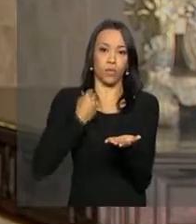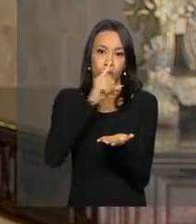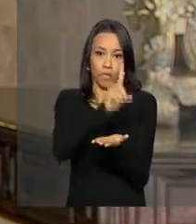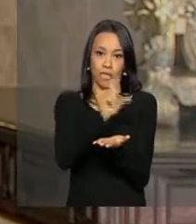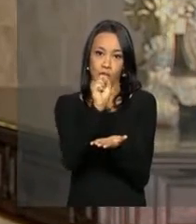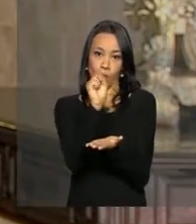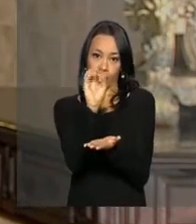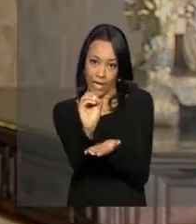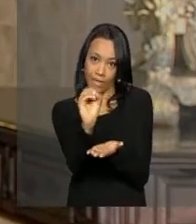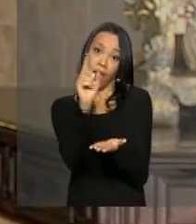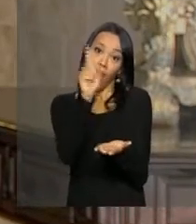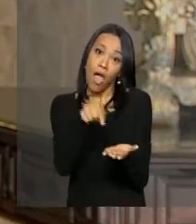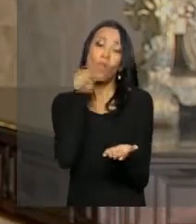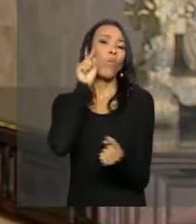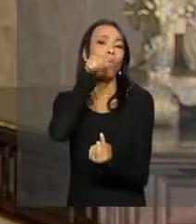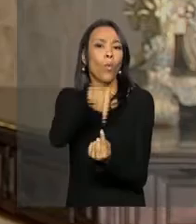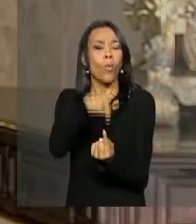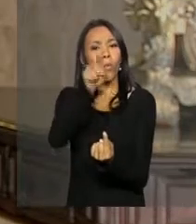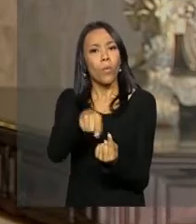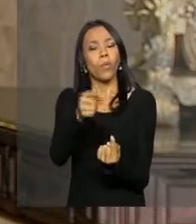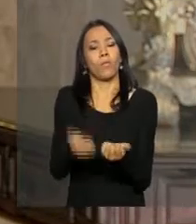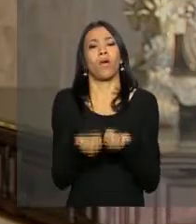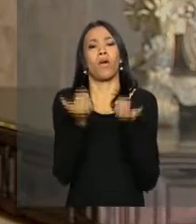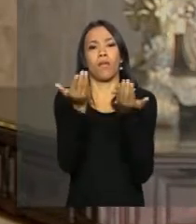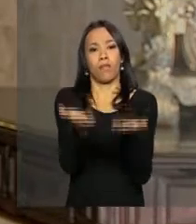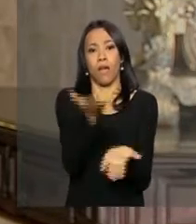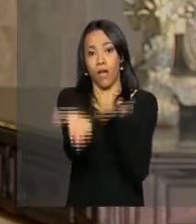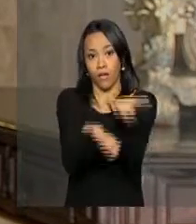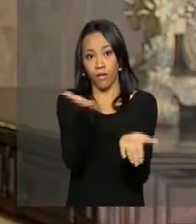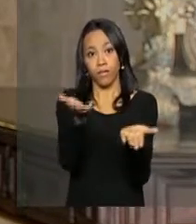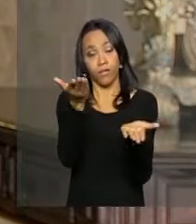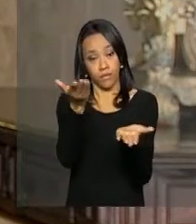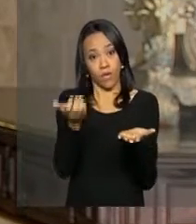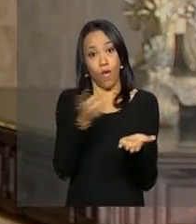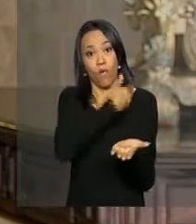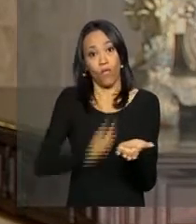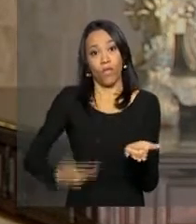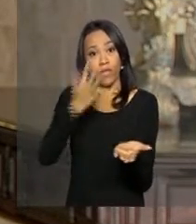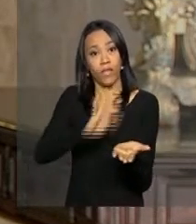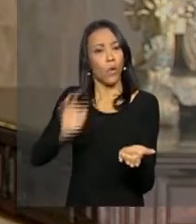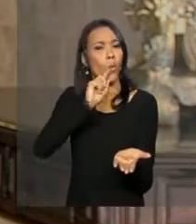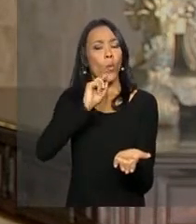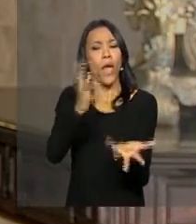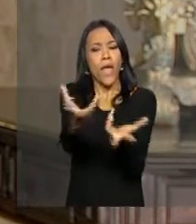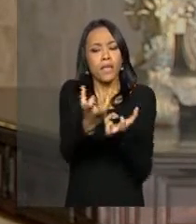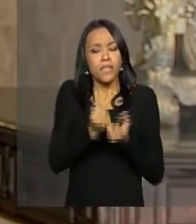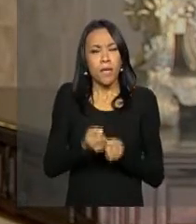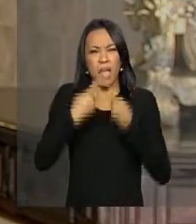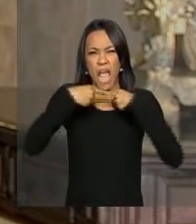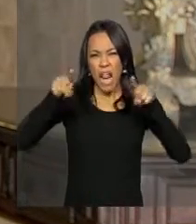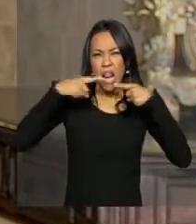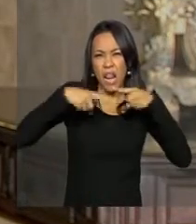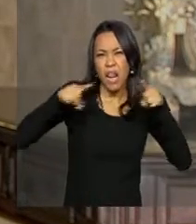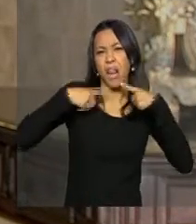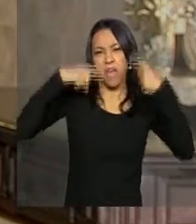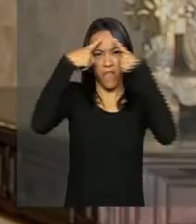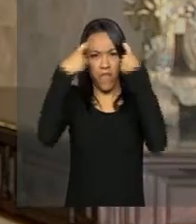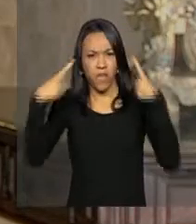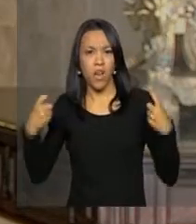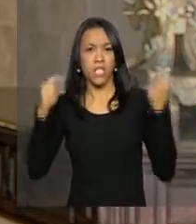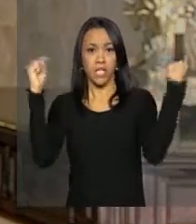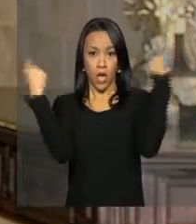é um serviço de utilidade pública oferecido pelo governo federal, que recebe denúncias de violência contra as mulheres,